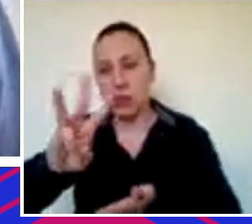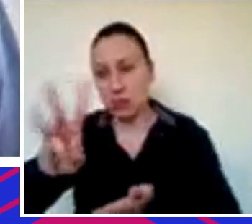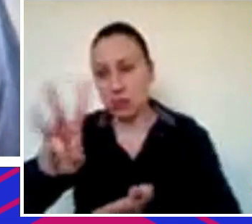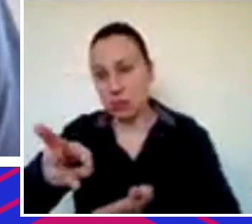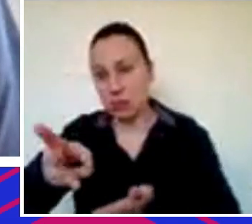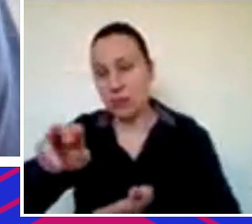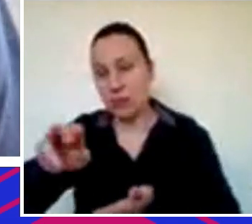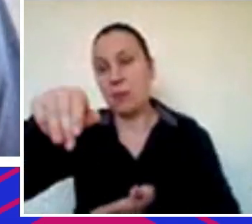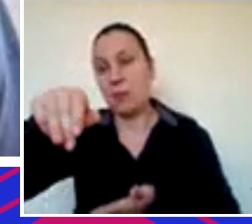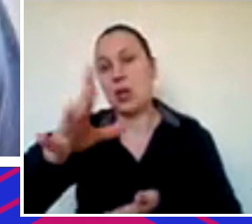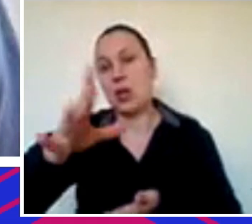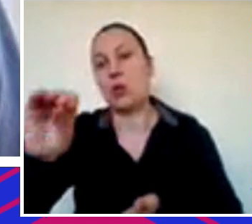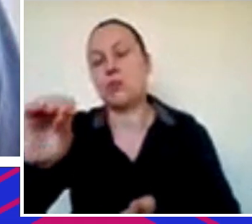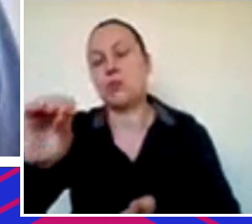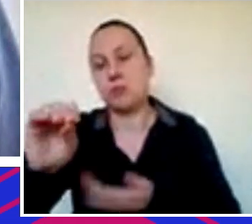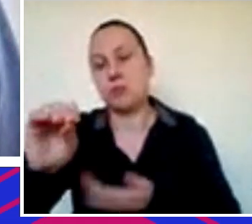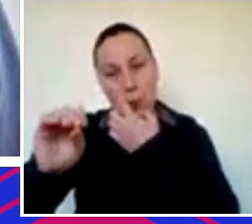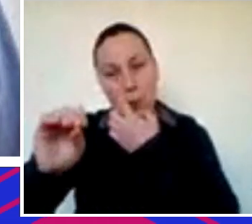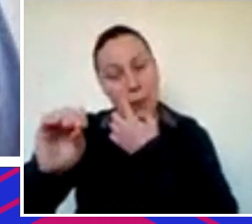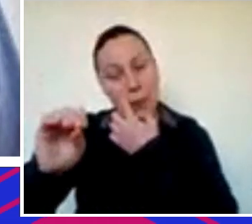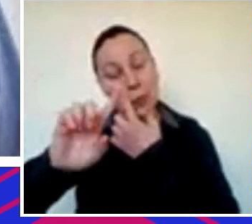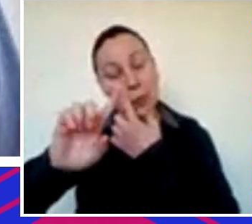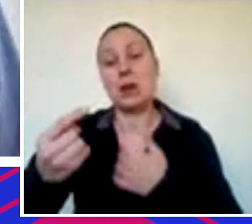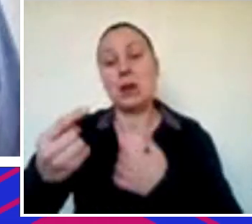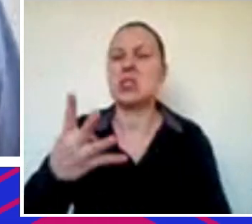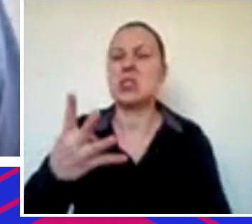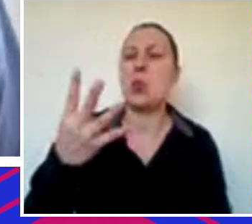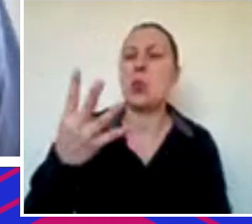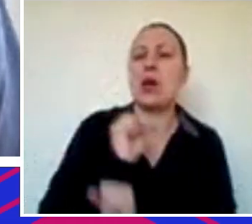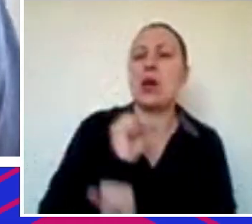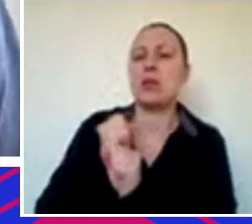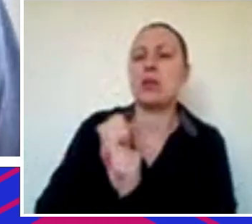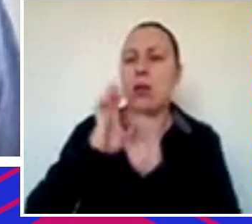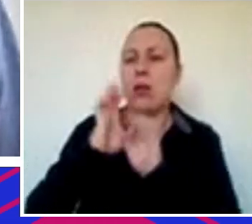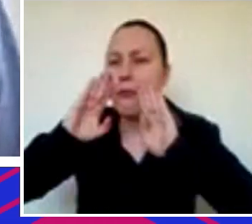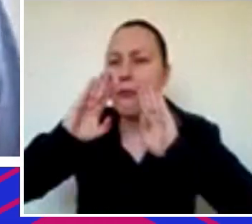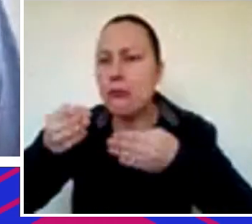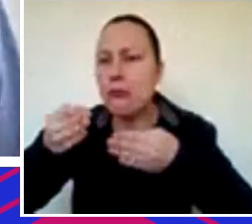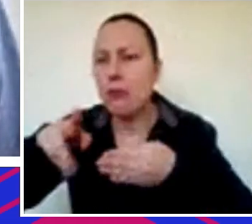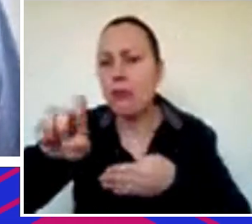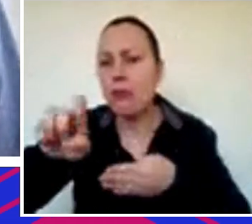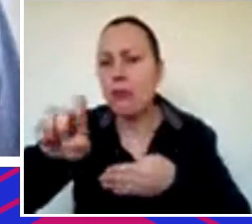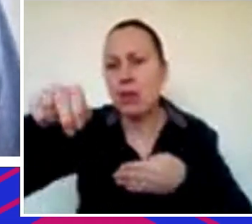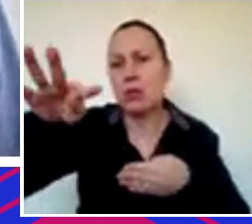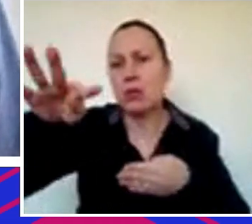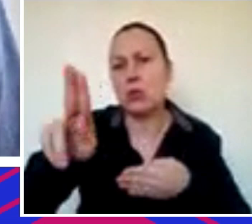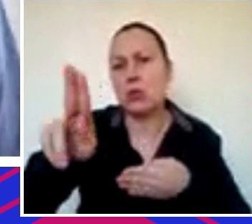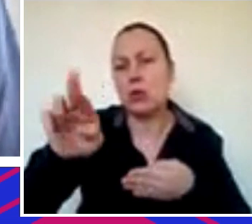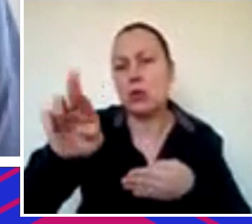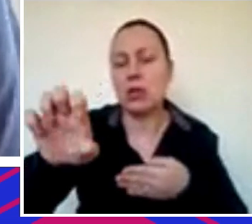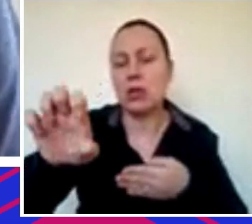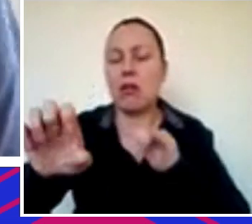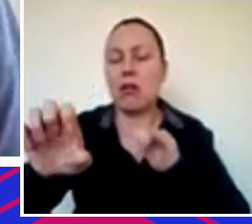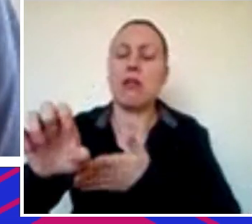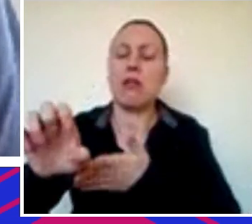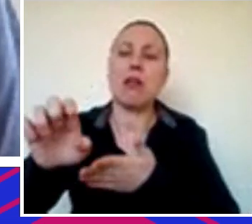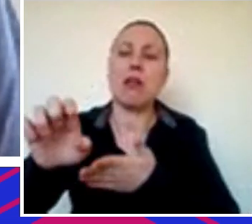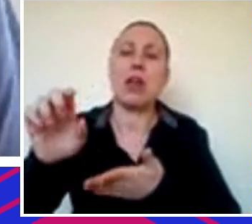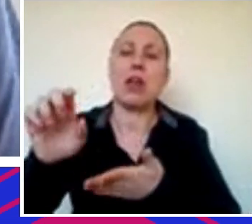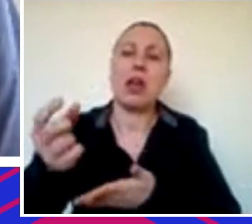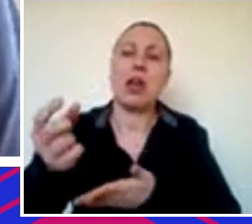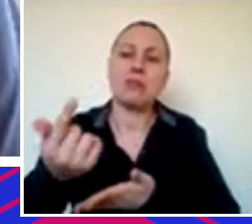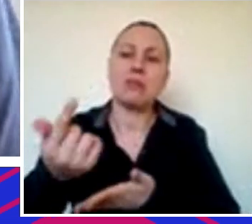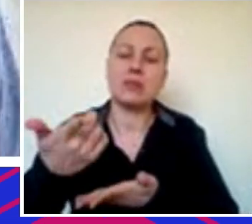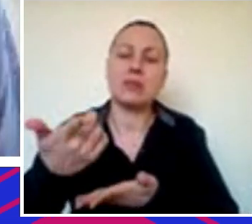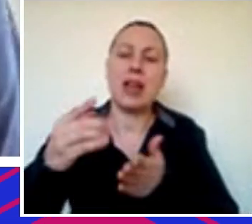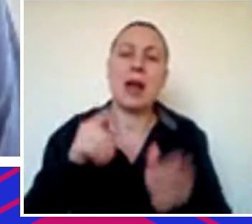e aí, depois, eu tive um ciclo importante, ali, de uns 4 anos, muito concentrado em venture capital, de 3 para 4 anos de venture capital, onde a gente teve o